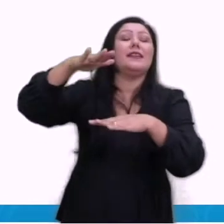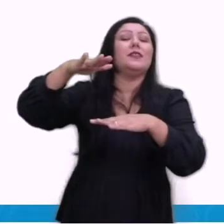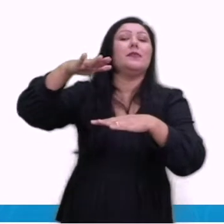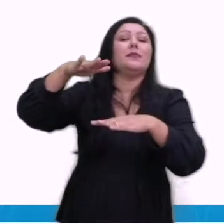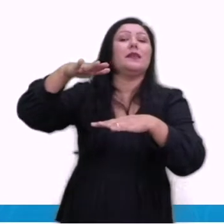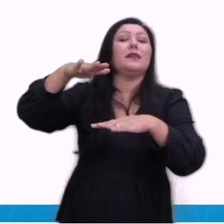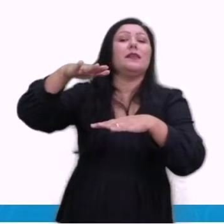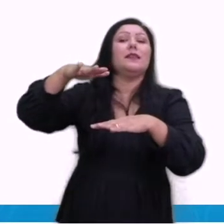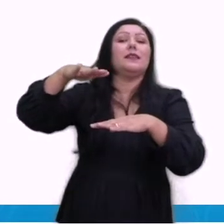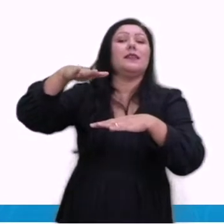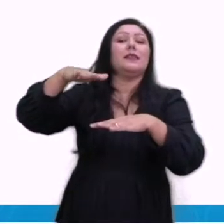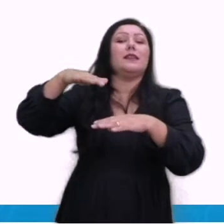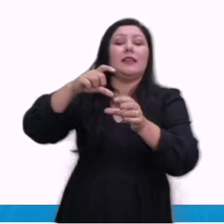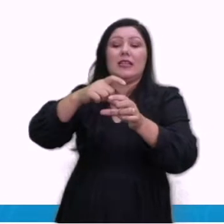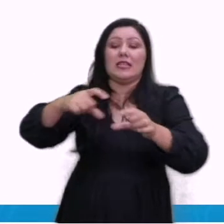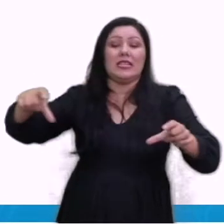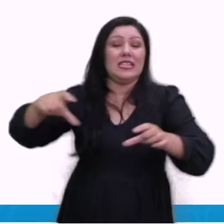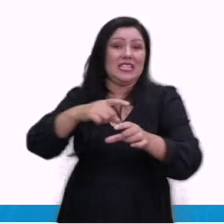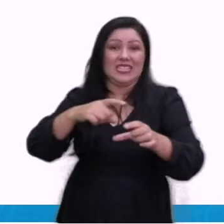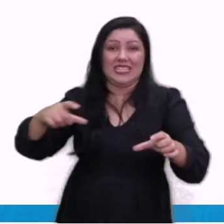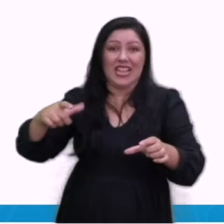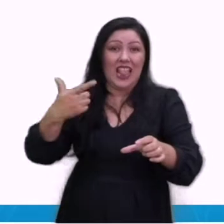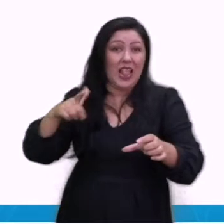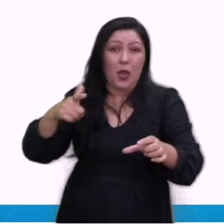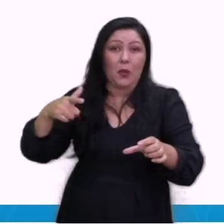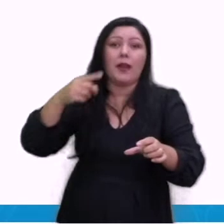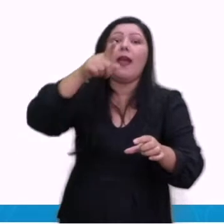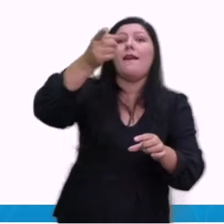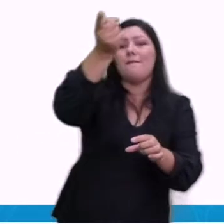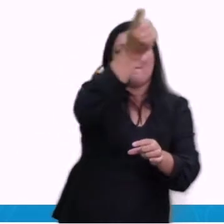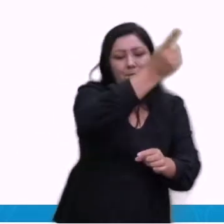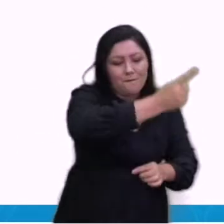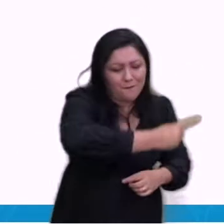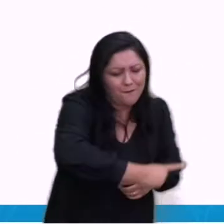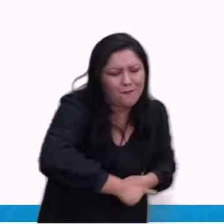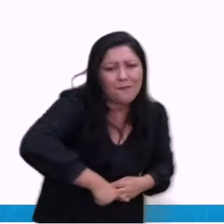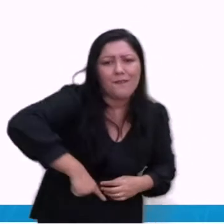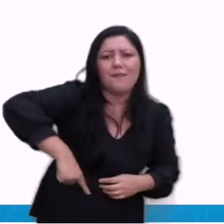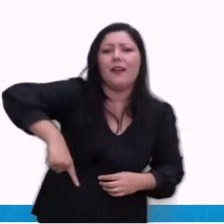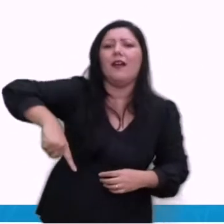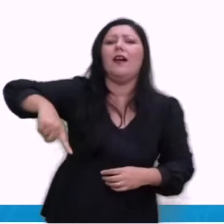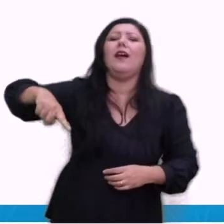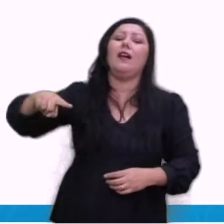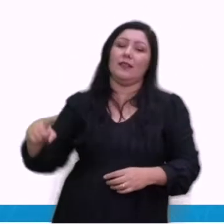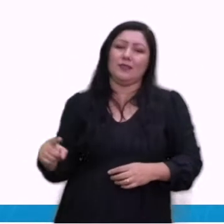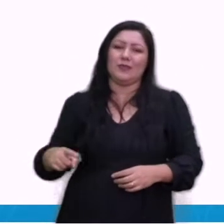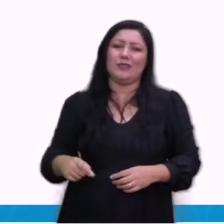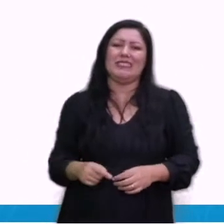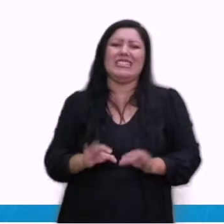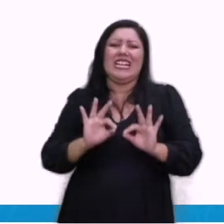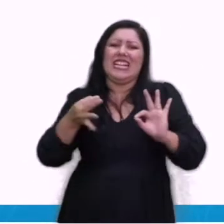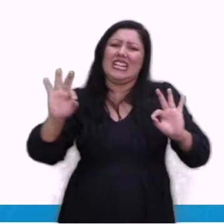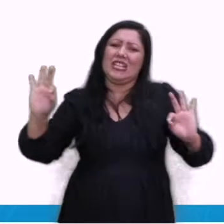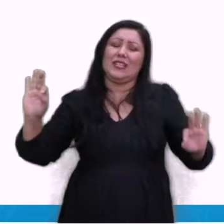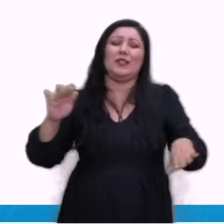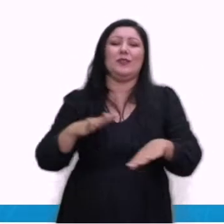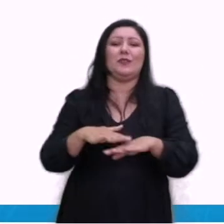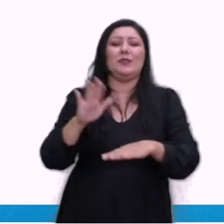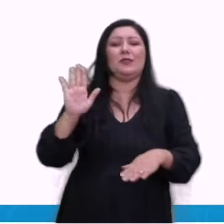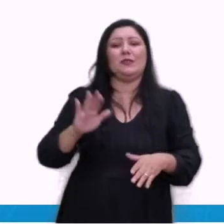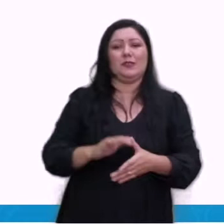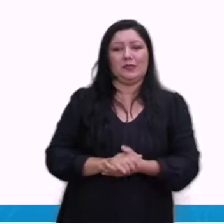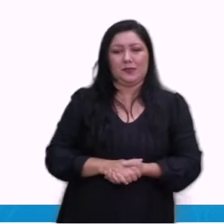diminui os valores do comércio, principalmente o petróleo. Que a Ásia, aqui os Emirados